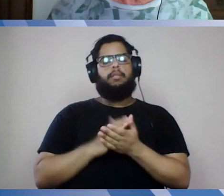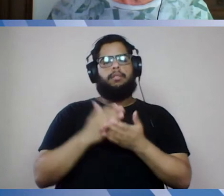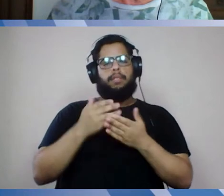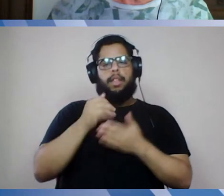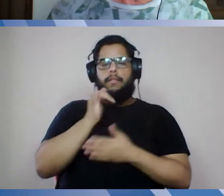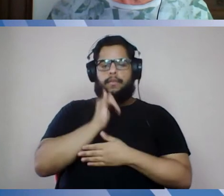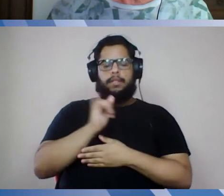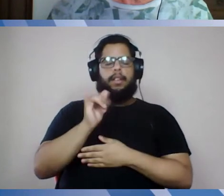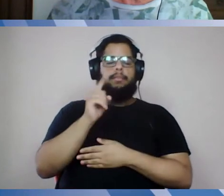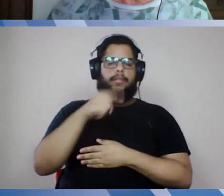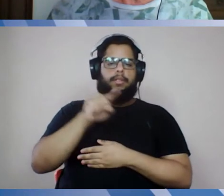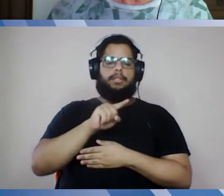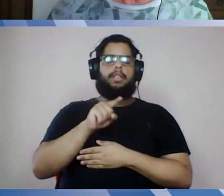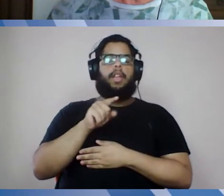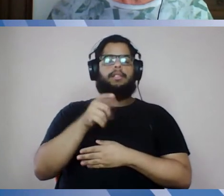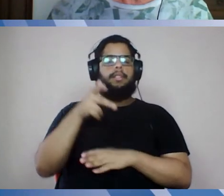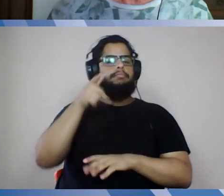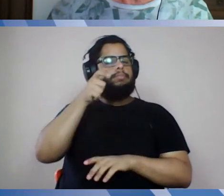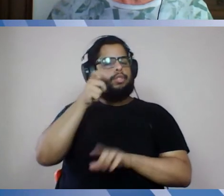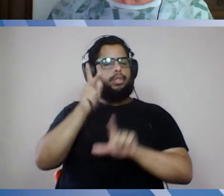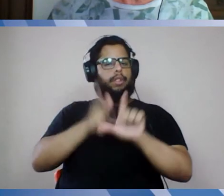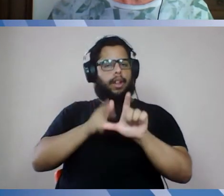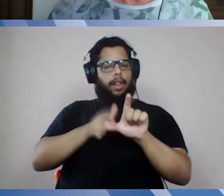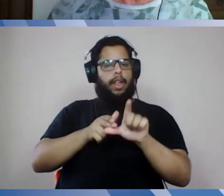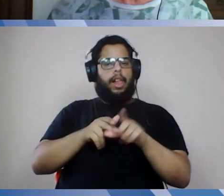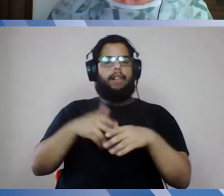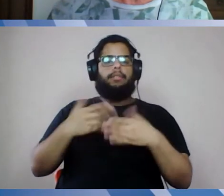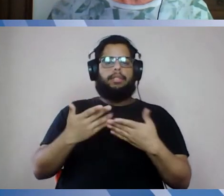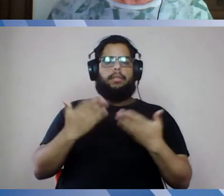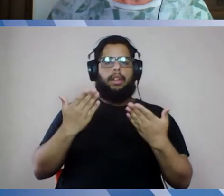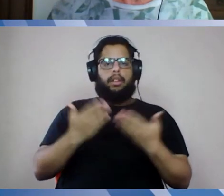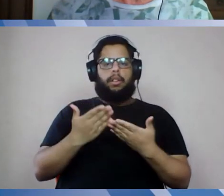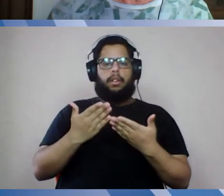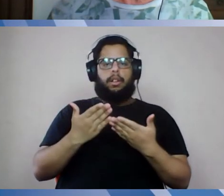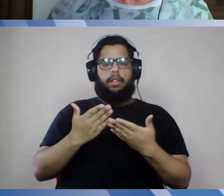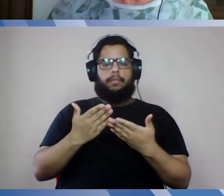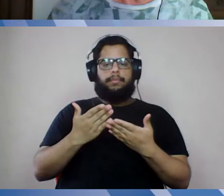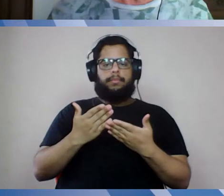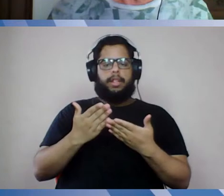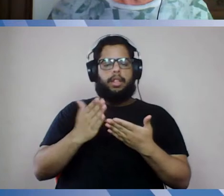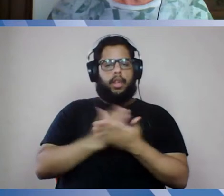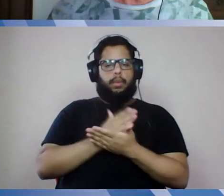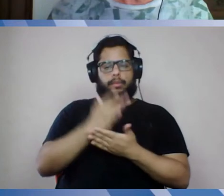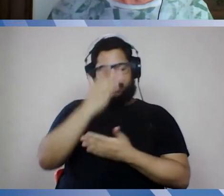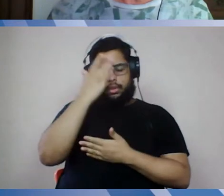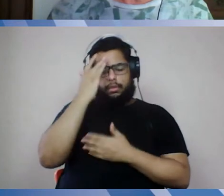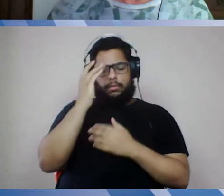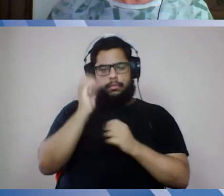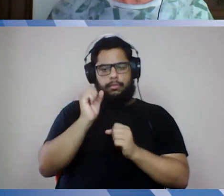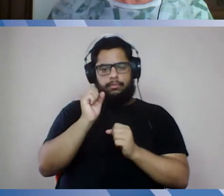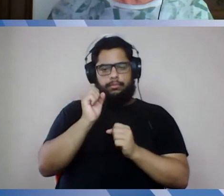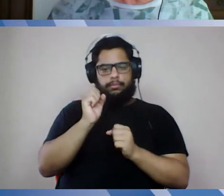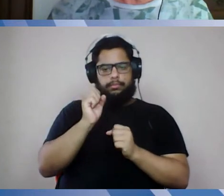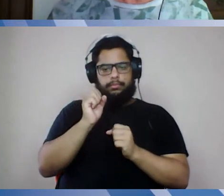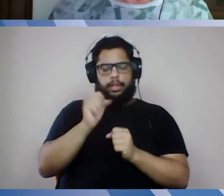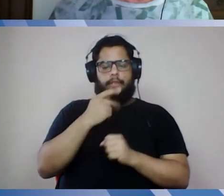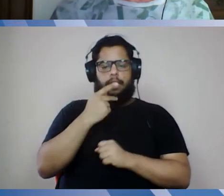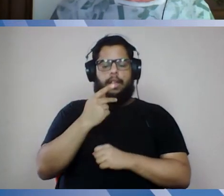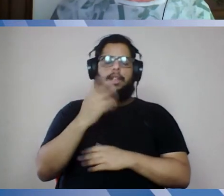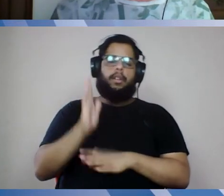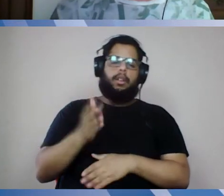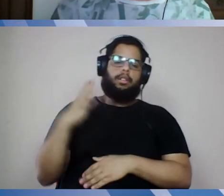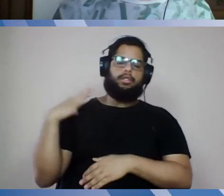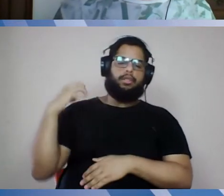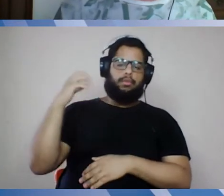no público da live e com isso passar, então, para que à luz disso também comentem e façam as suas considerações finais. Jesus, por favor.